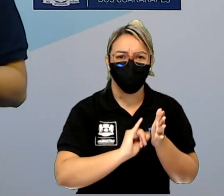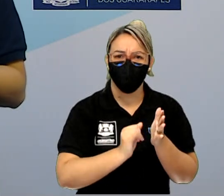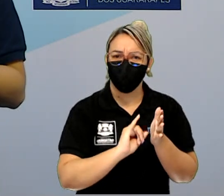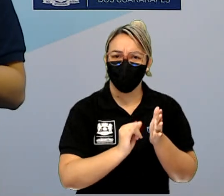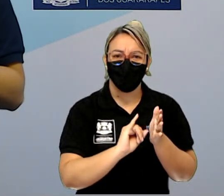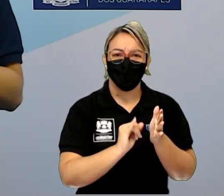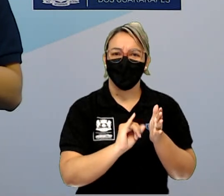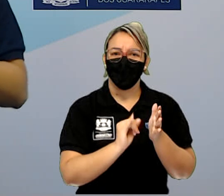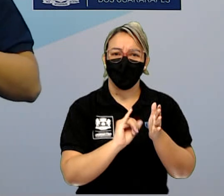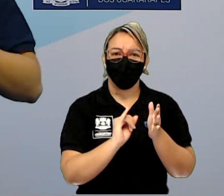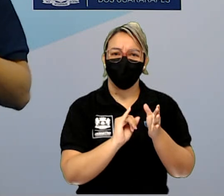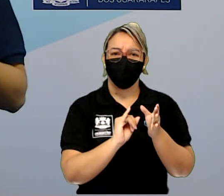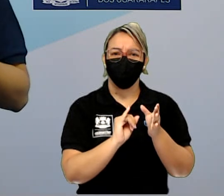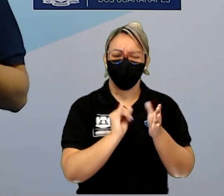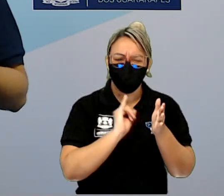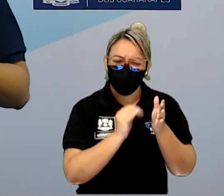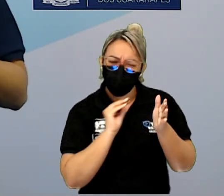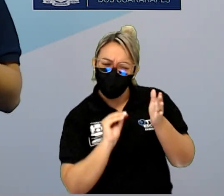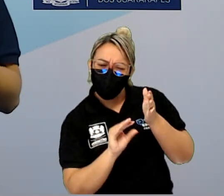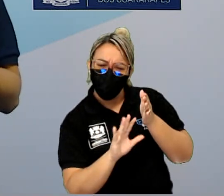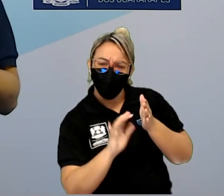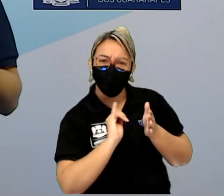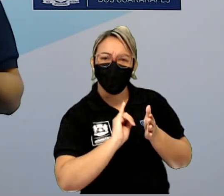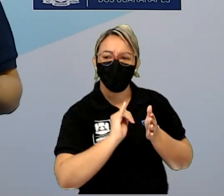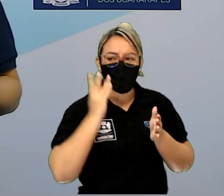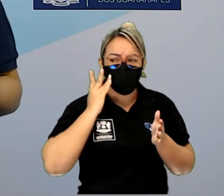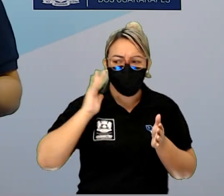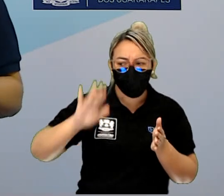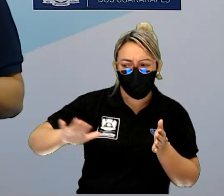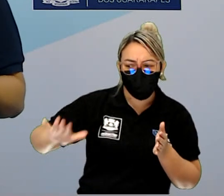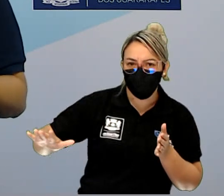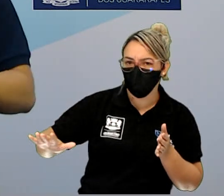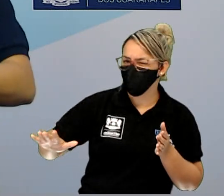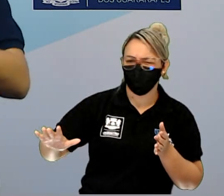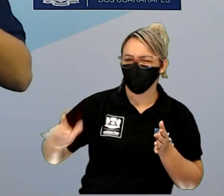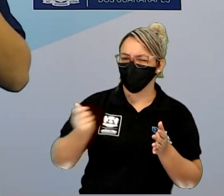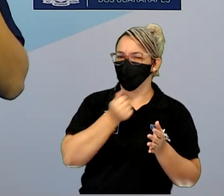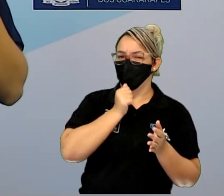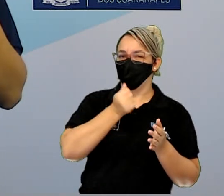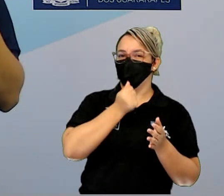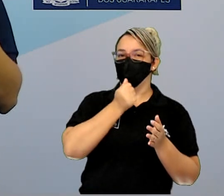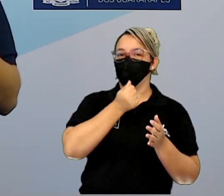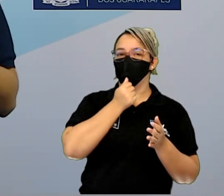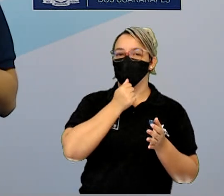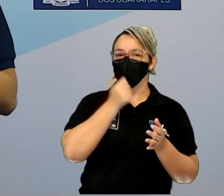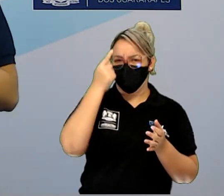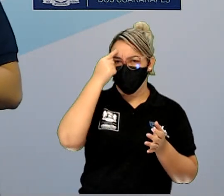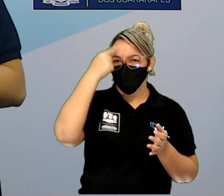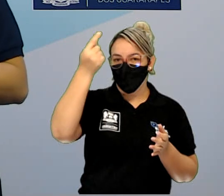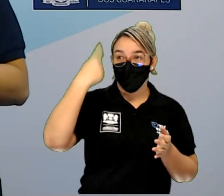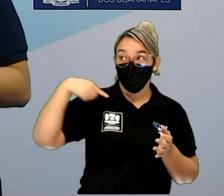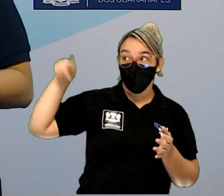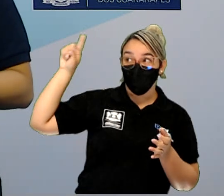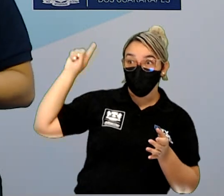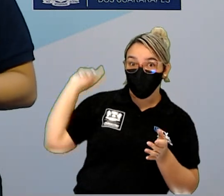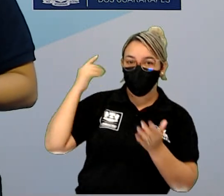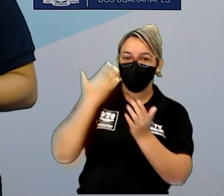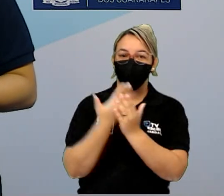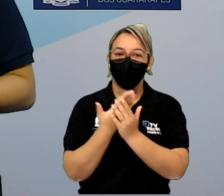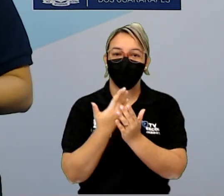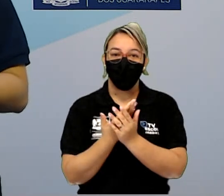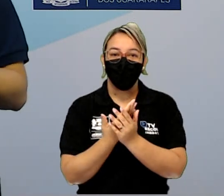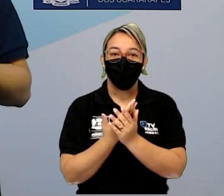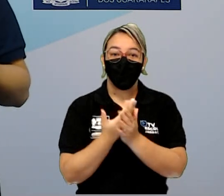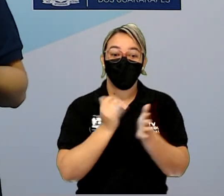de uma maneira sutil para as crianças, né, como foi falado na aula anterior, essas são